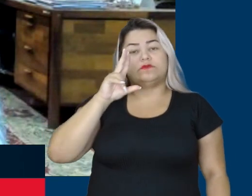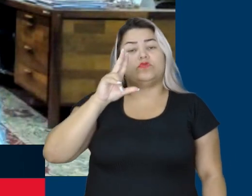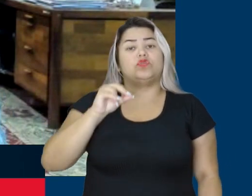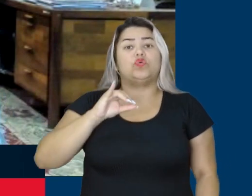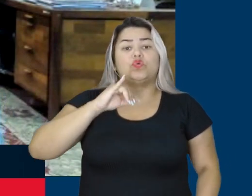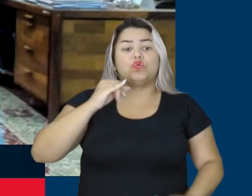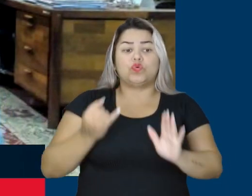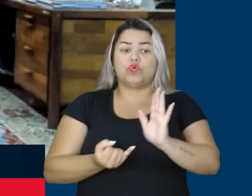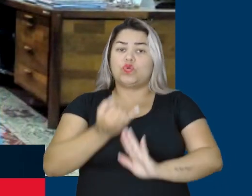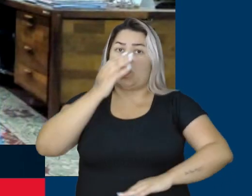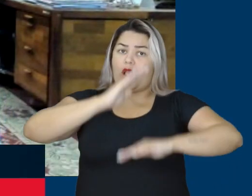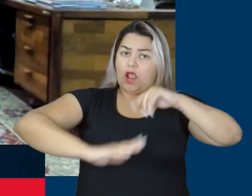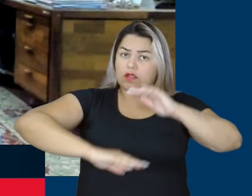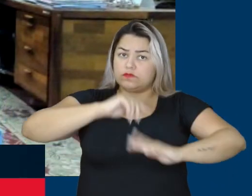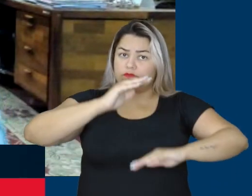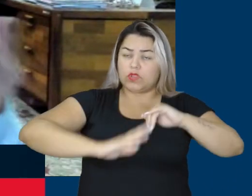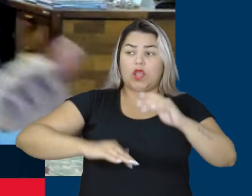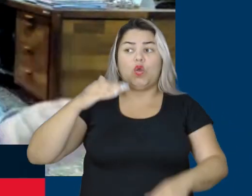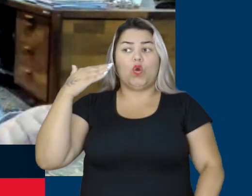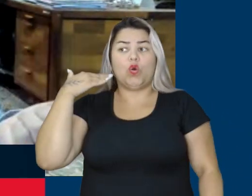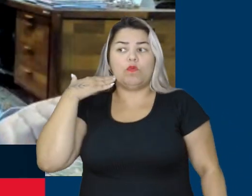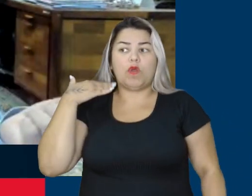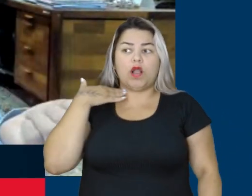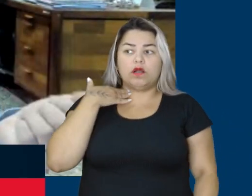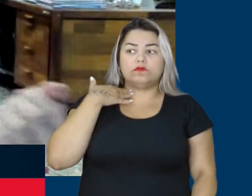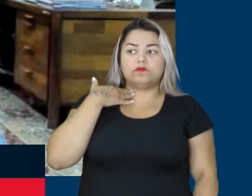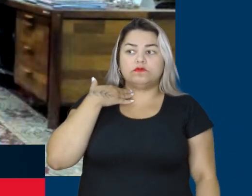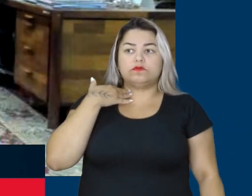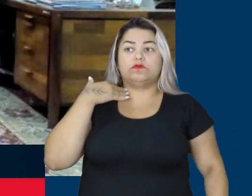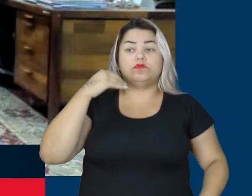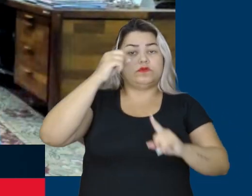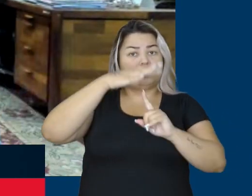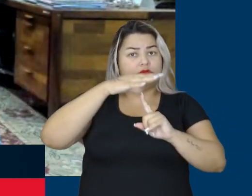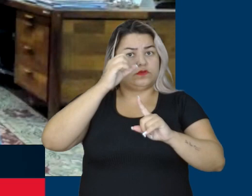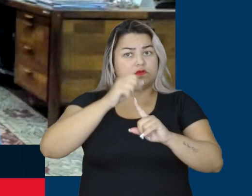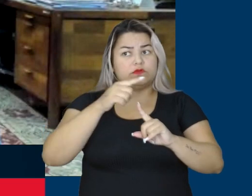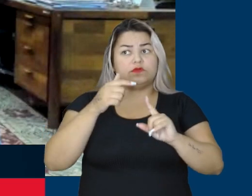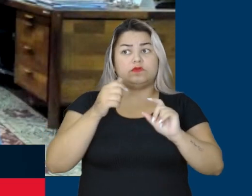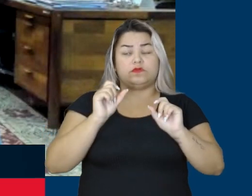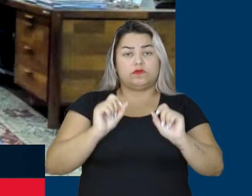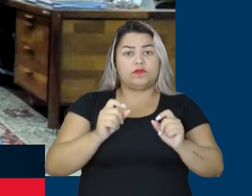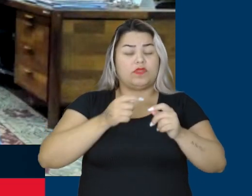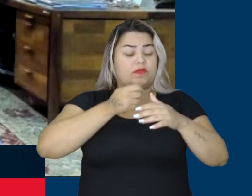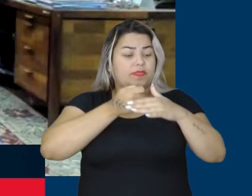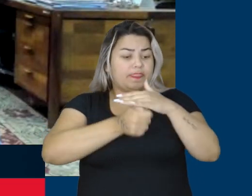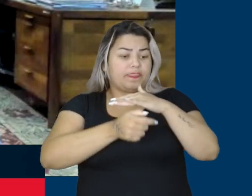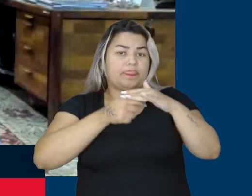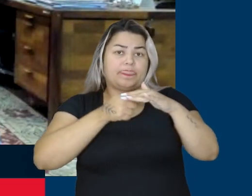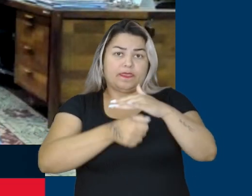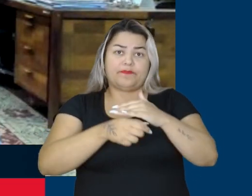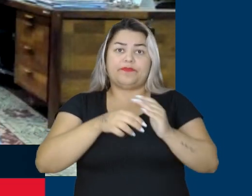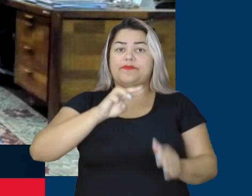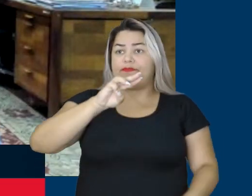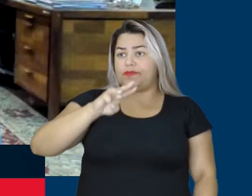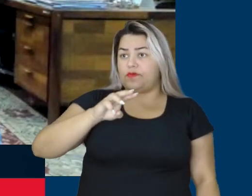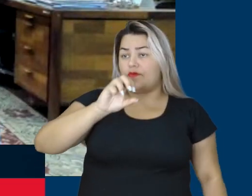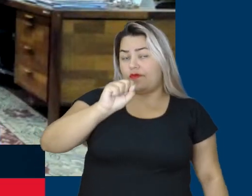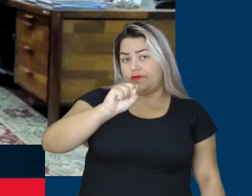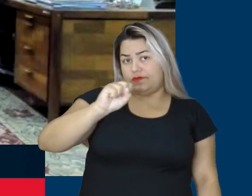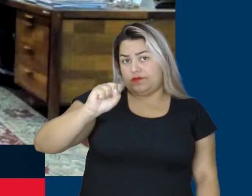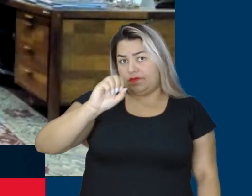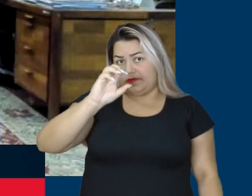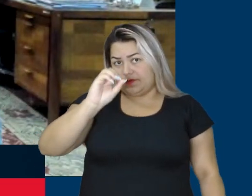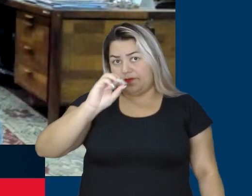os juros praticados pelo Banco Central, provavelmente esses 845 mil poderiam ter chegado a 900 mil, a 880